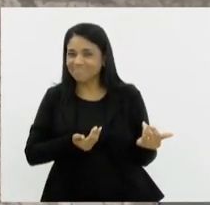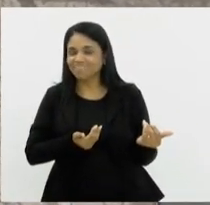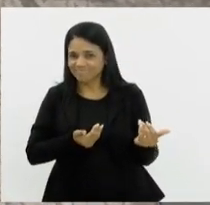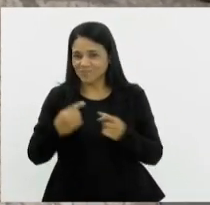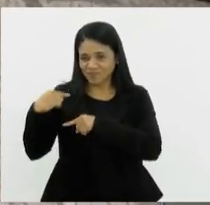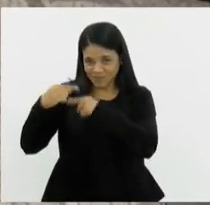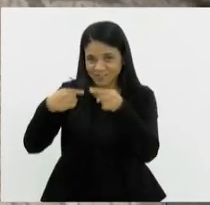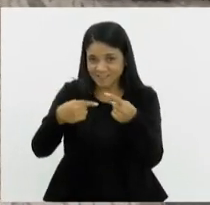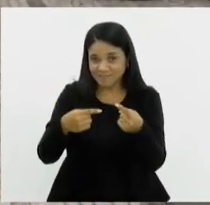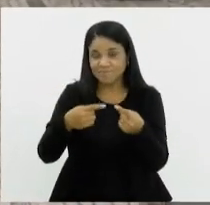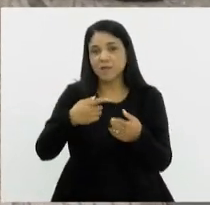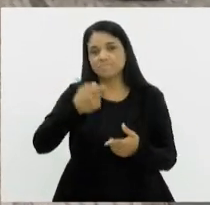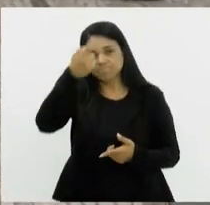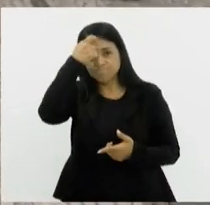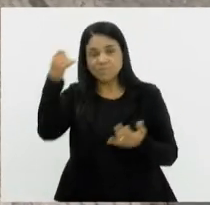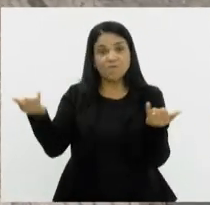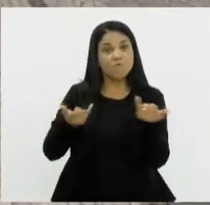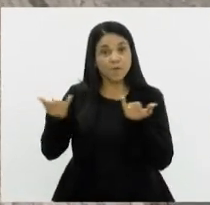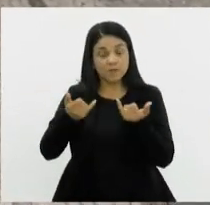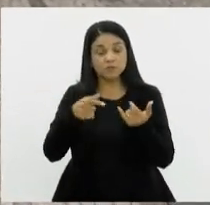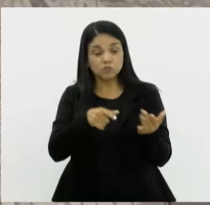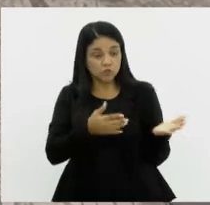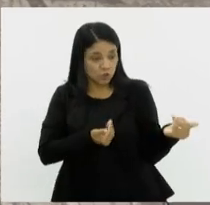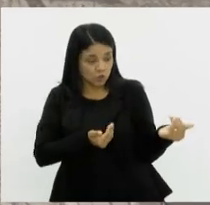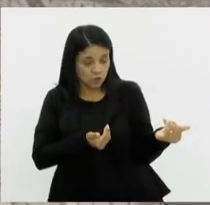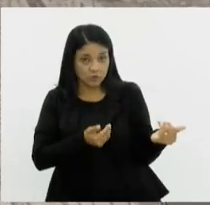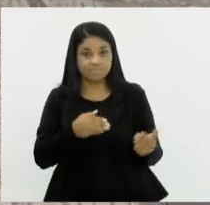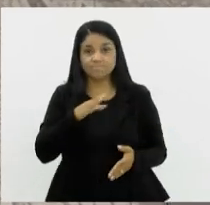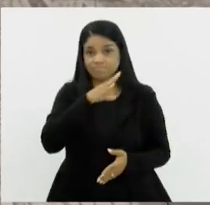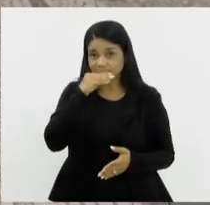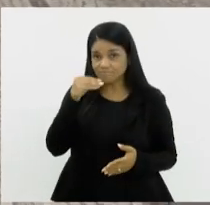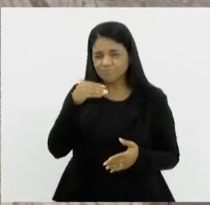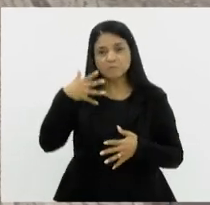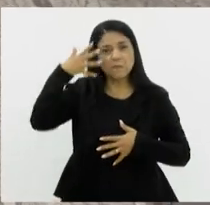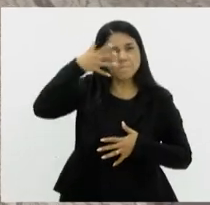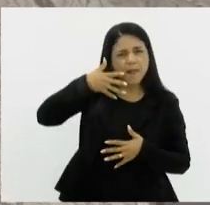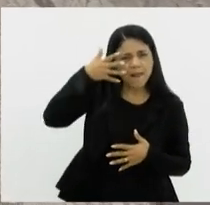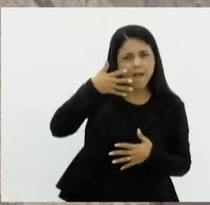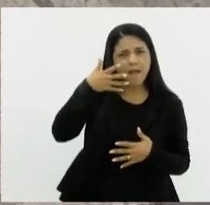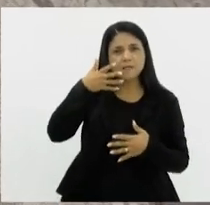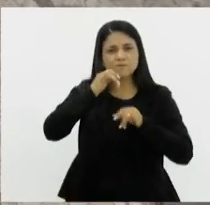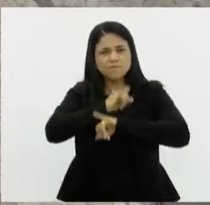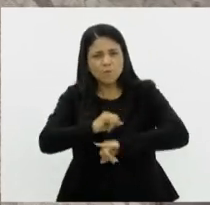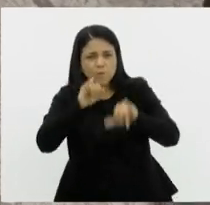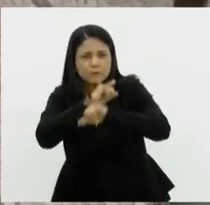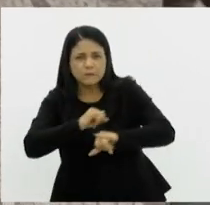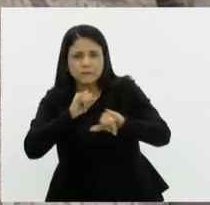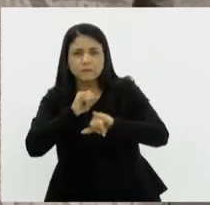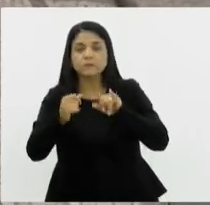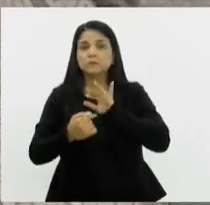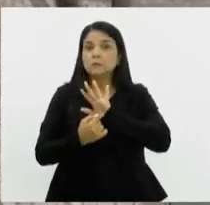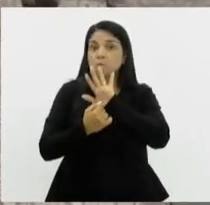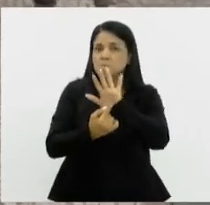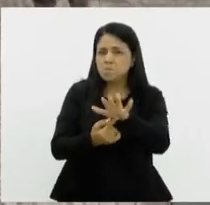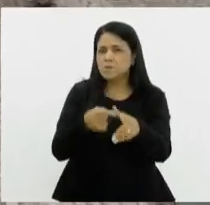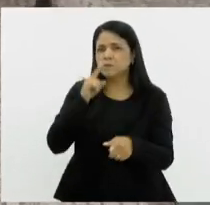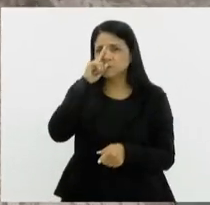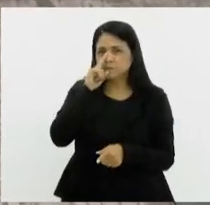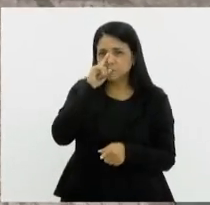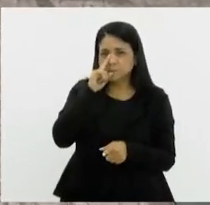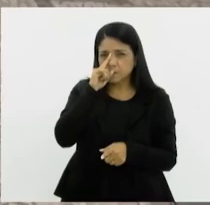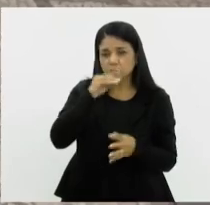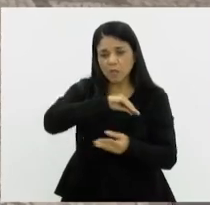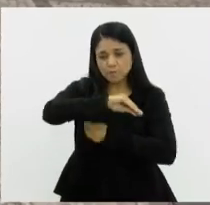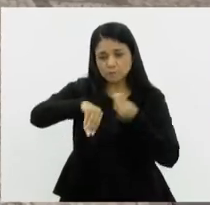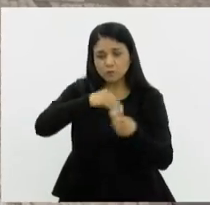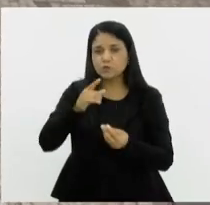a gente pega esse jovem, que vai tirar a habilitação, a gente dá palestras, a gente mostra os perigos da mistura